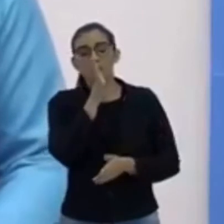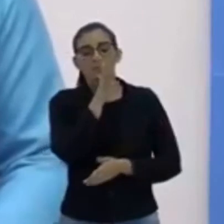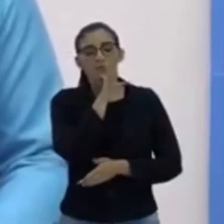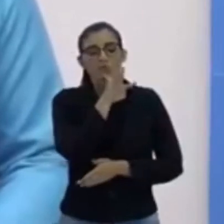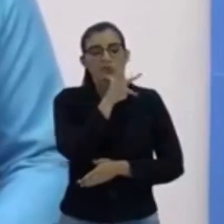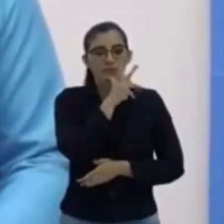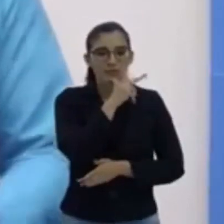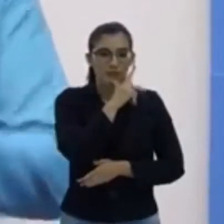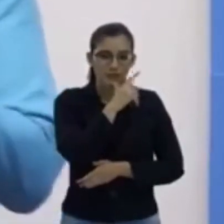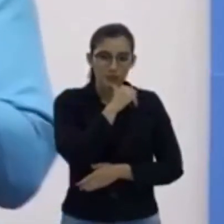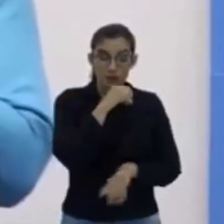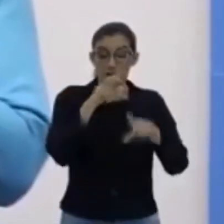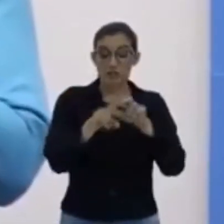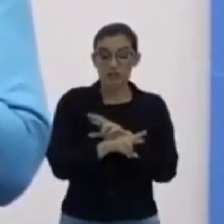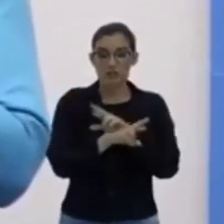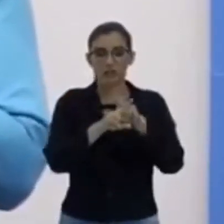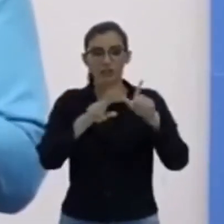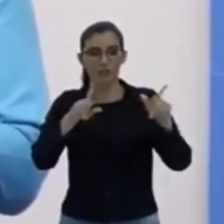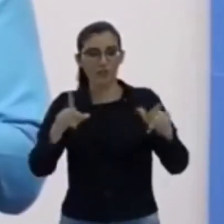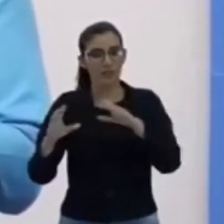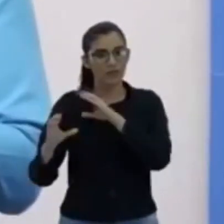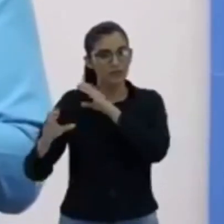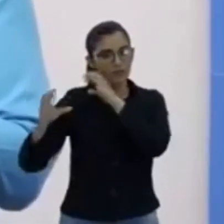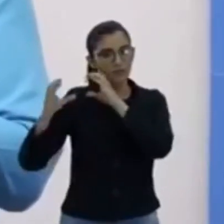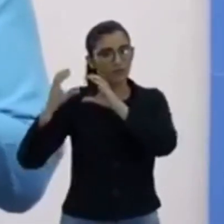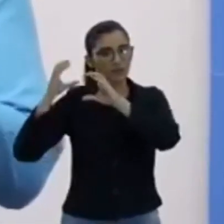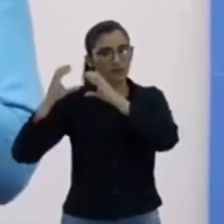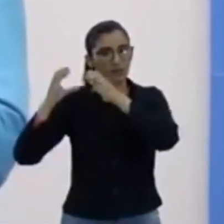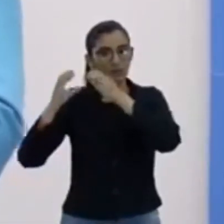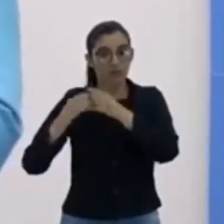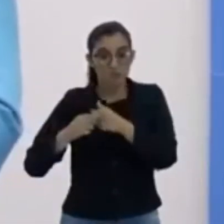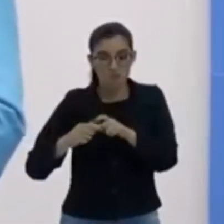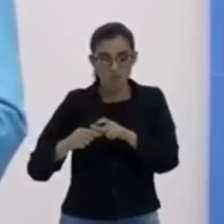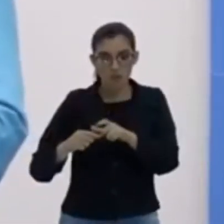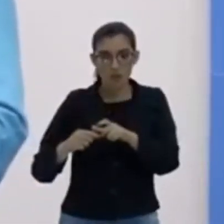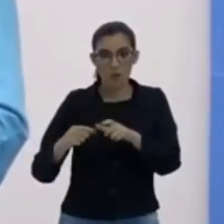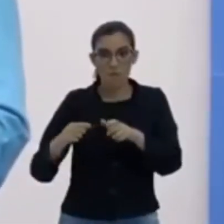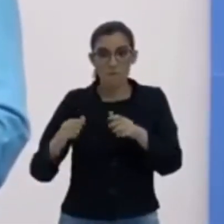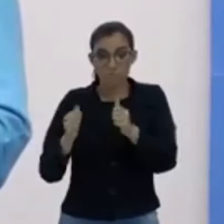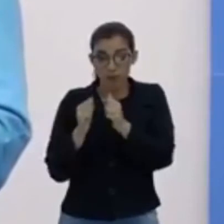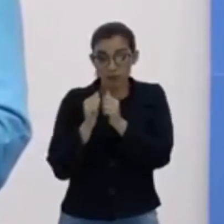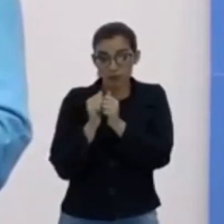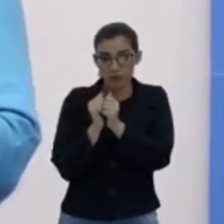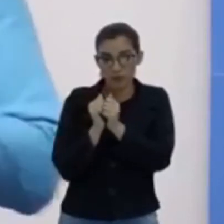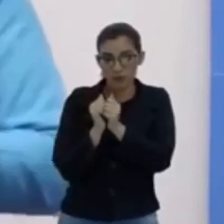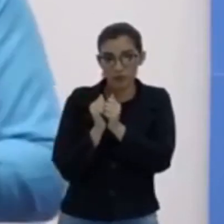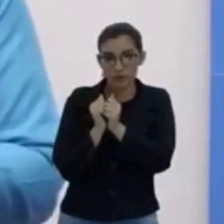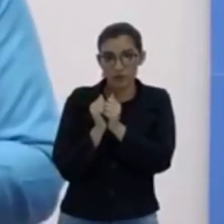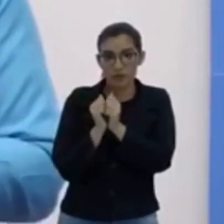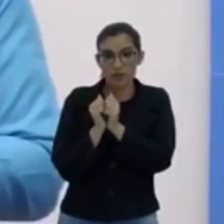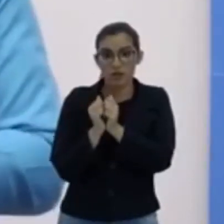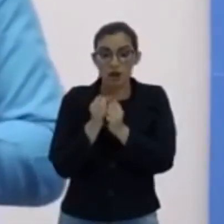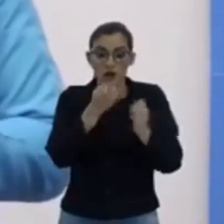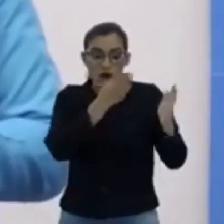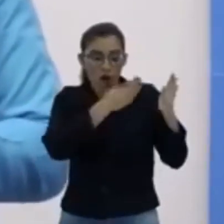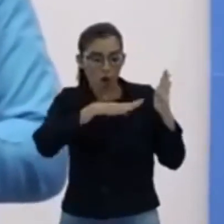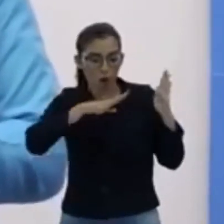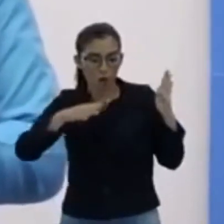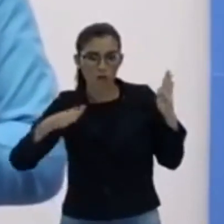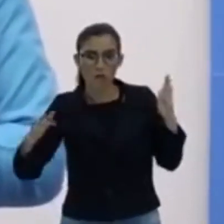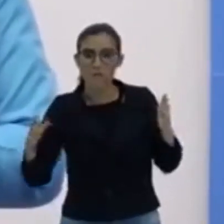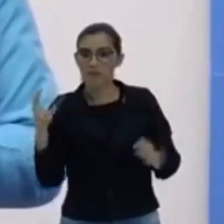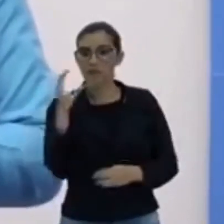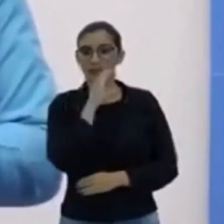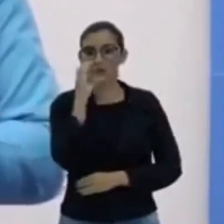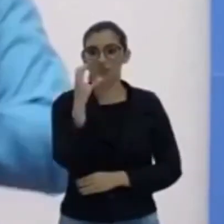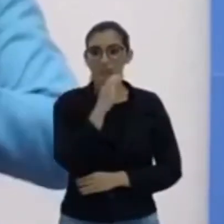contrário da sonora, cada vez que o meio é mais denso, quer dizer, as moléculas estão mais próximas, a onda sonora se propaga